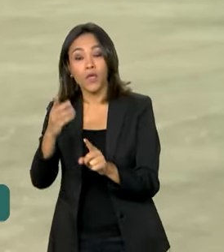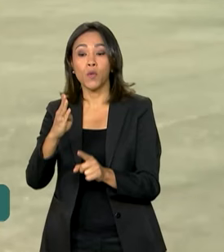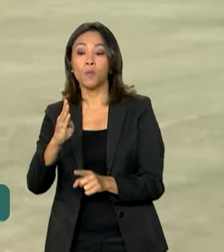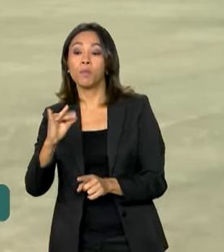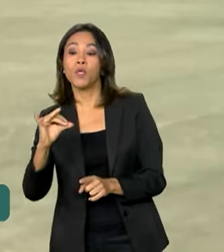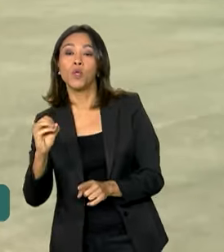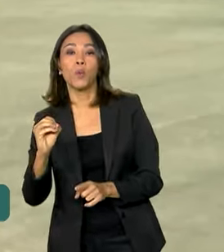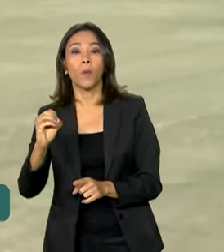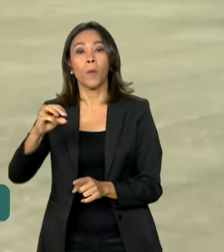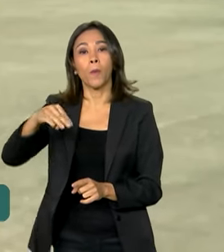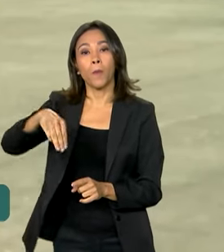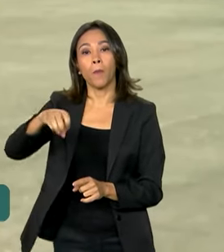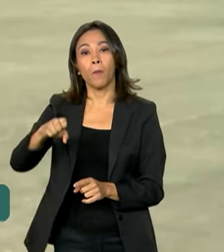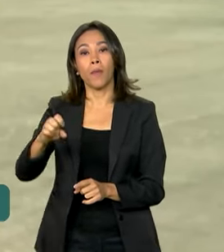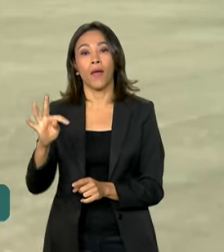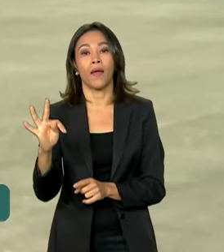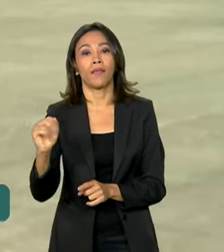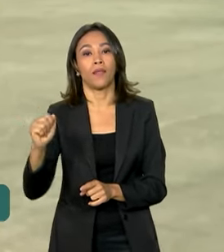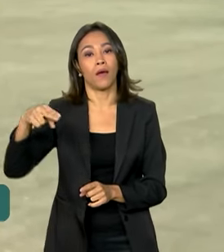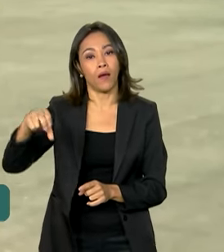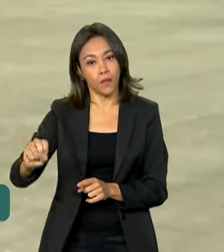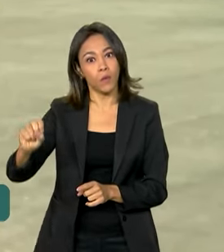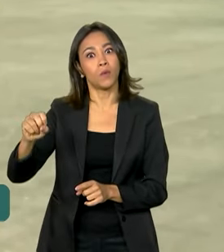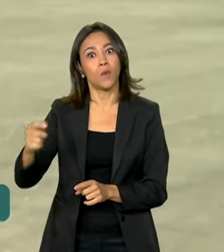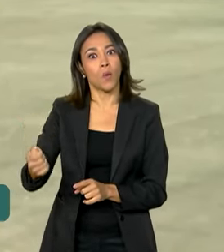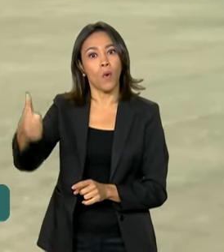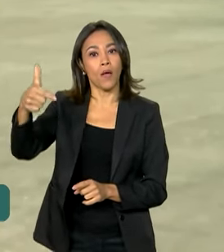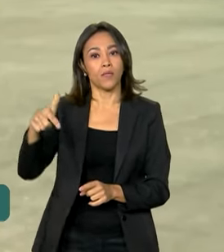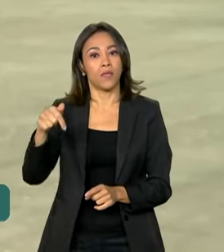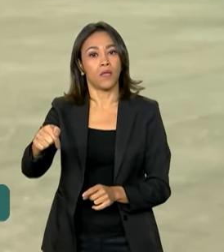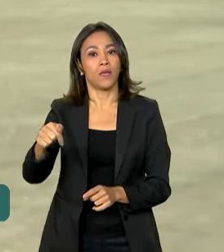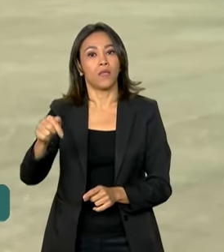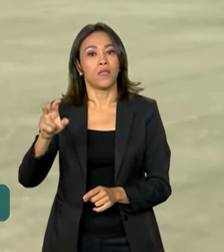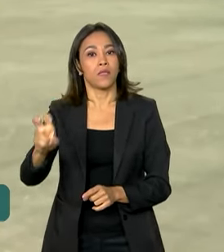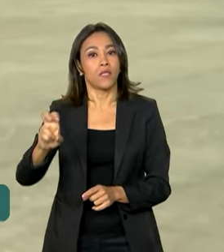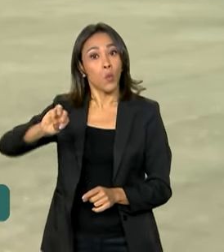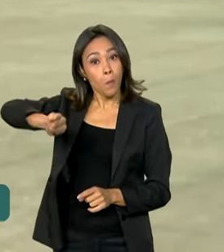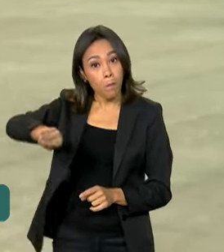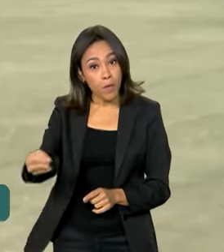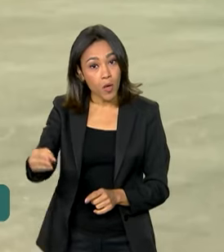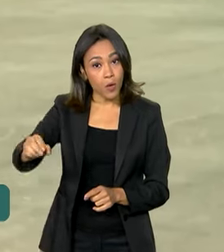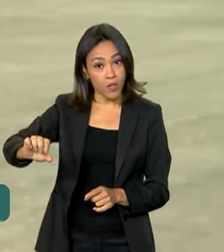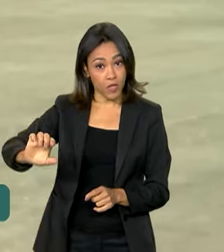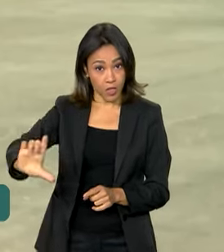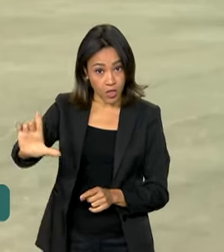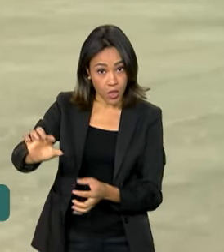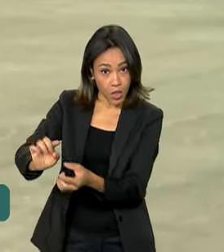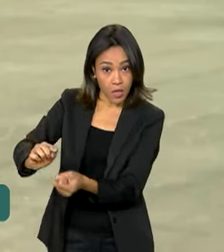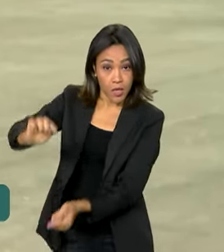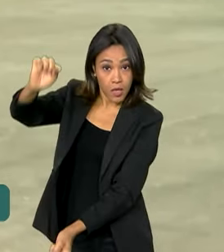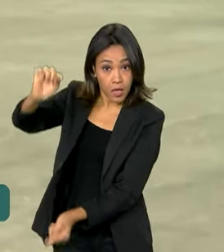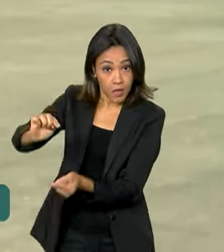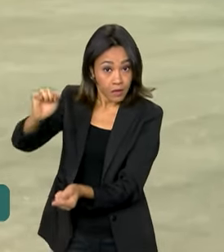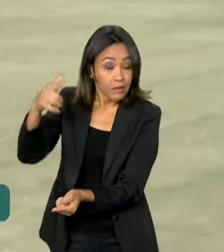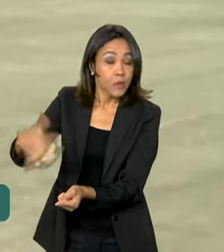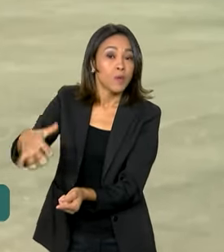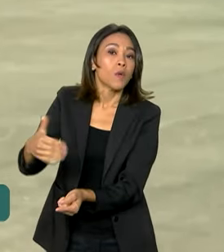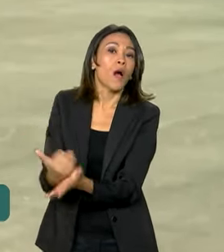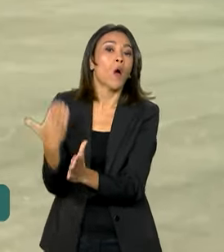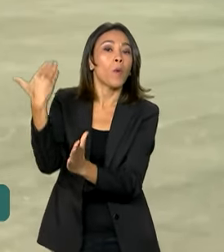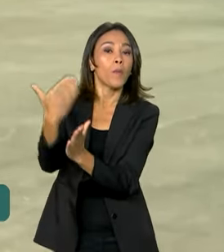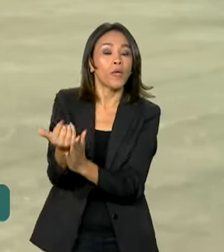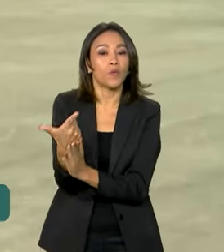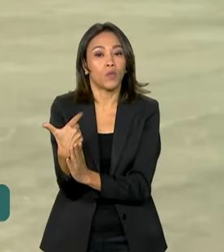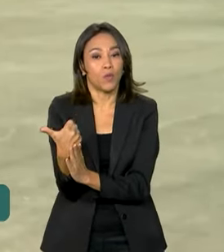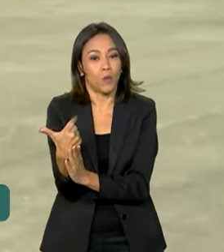apresentou crescimento significativo em 2023. Quase 75 milhões de metros cúbicos, aumento de 12% em relação